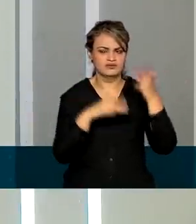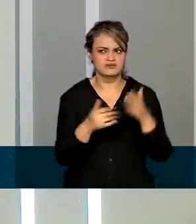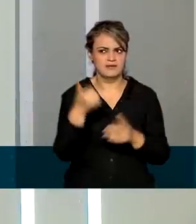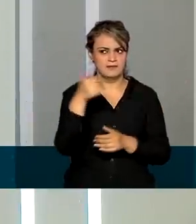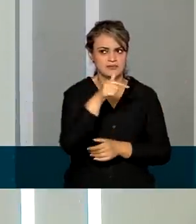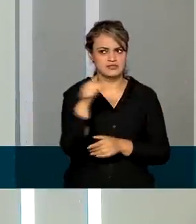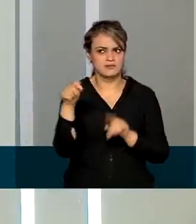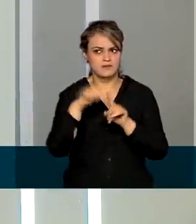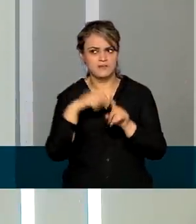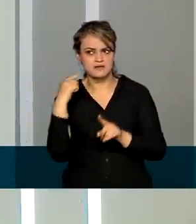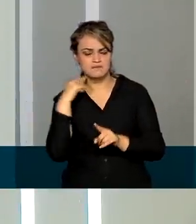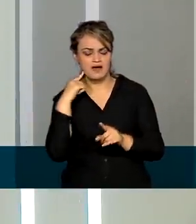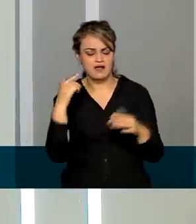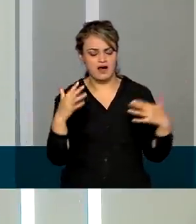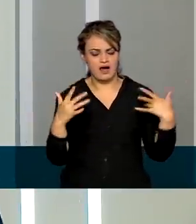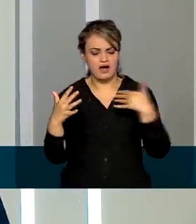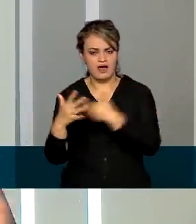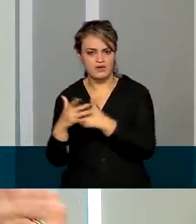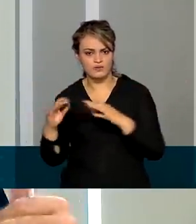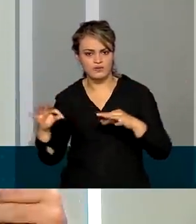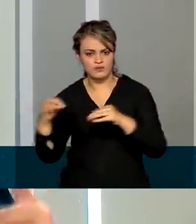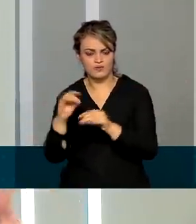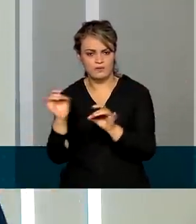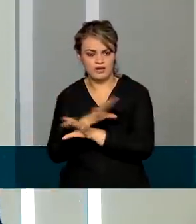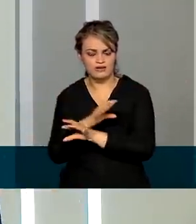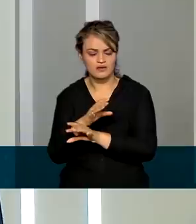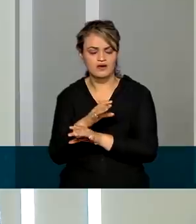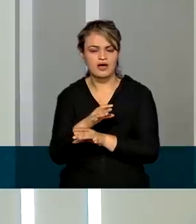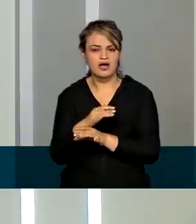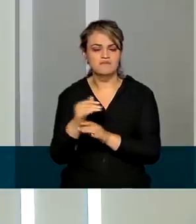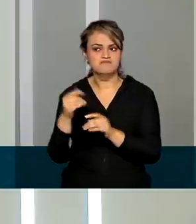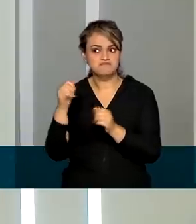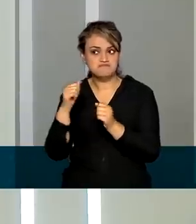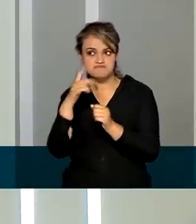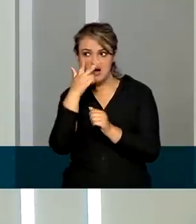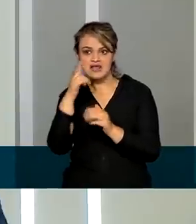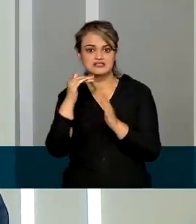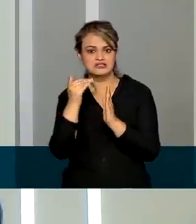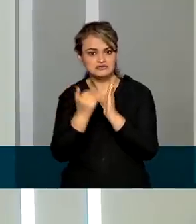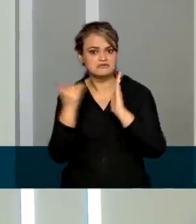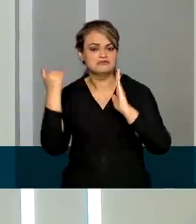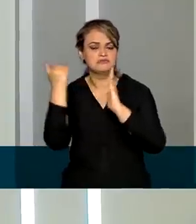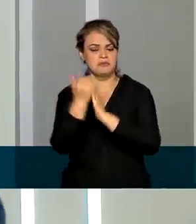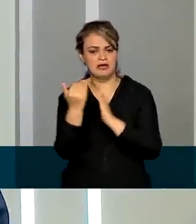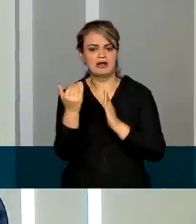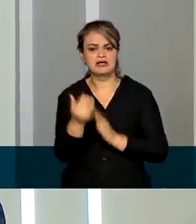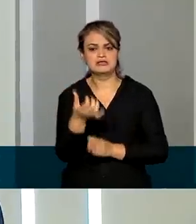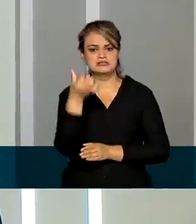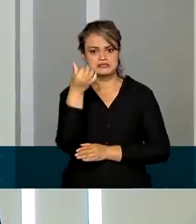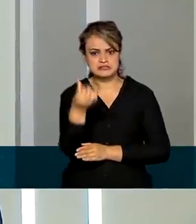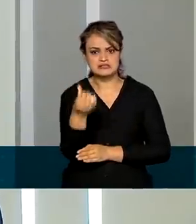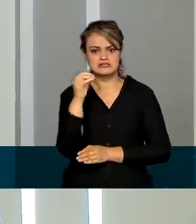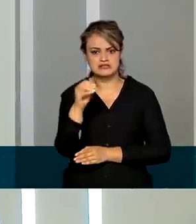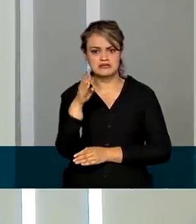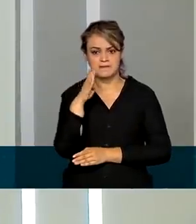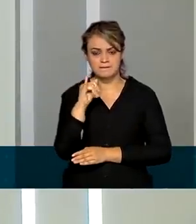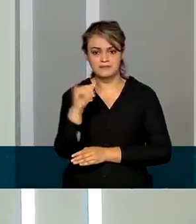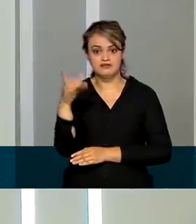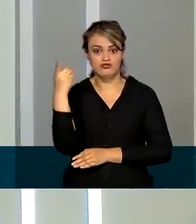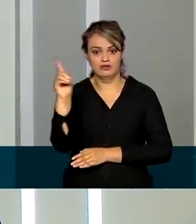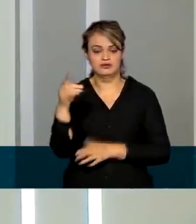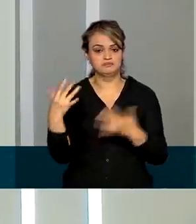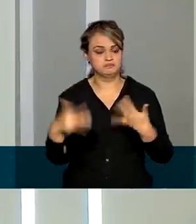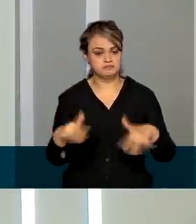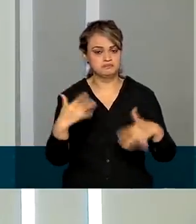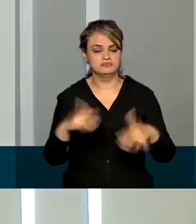semana de maio para todo ano, nós estamos caminhando para um superávit comercial de algo em torno de 60 bilhões de dólares,